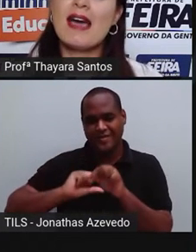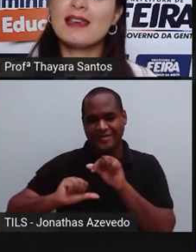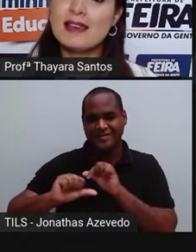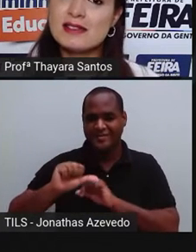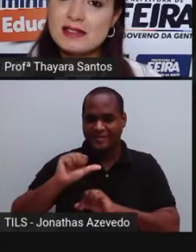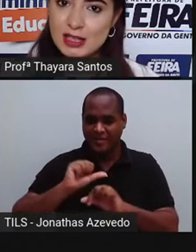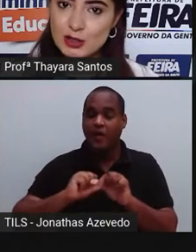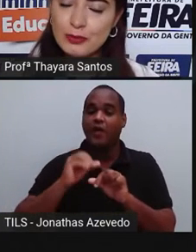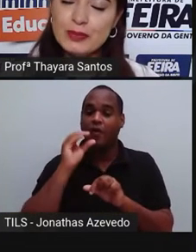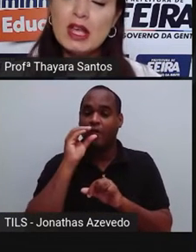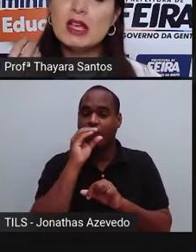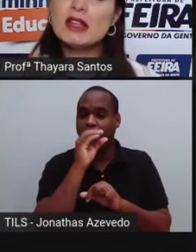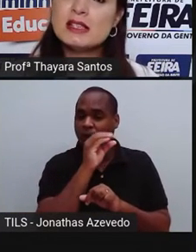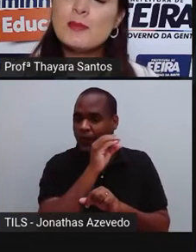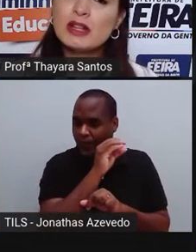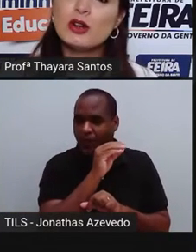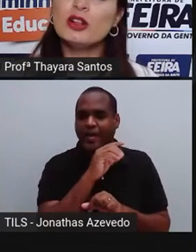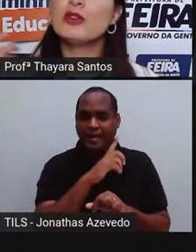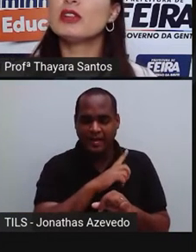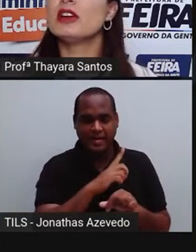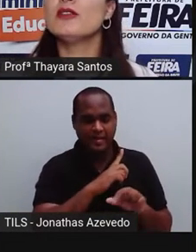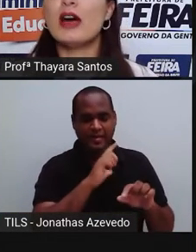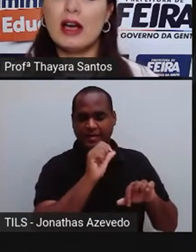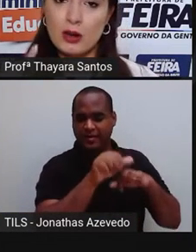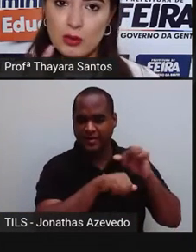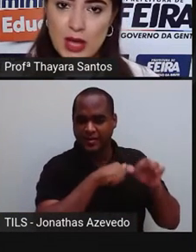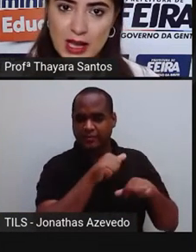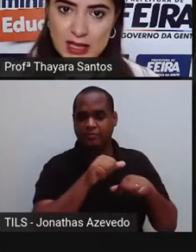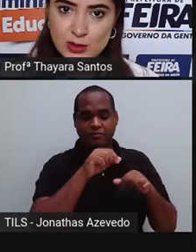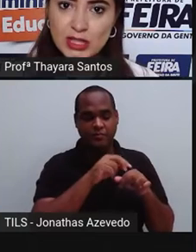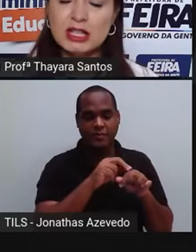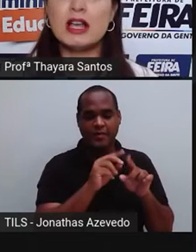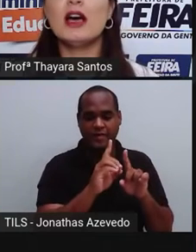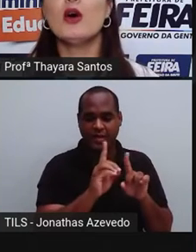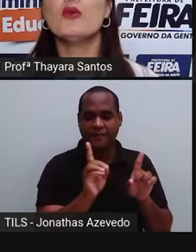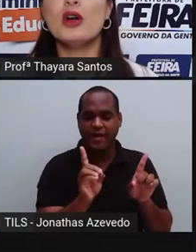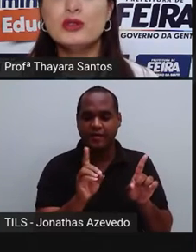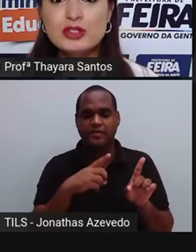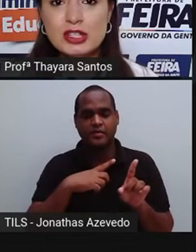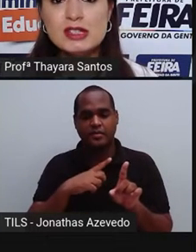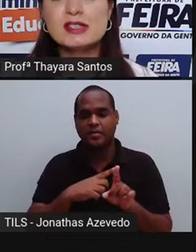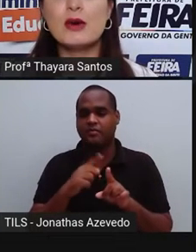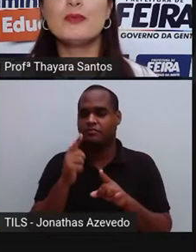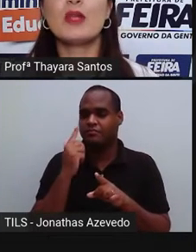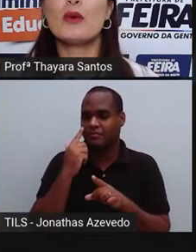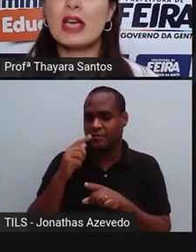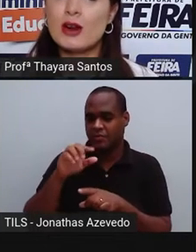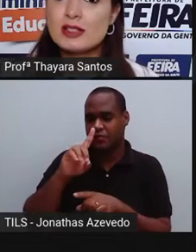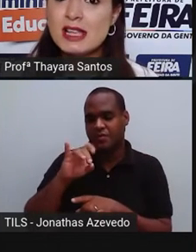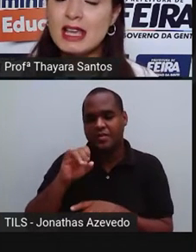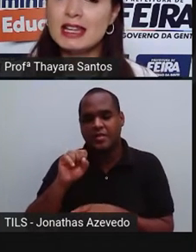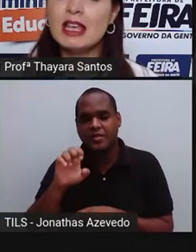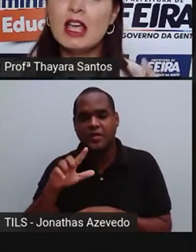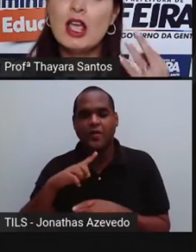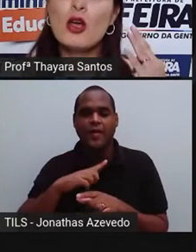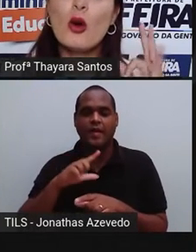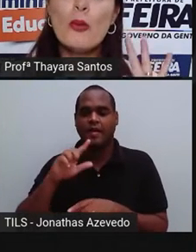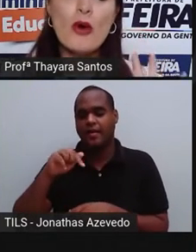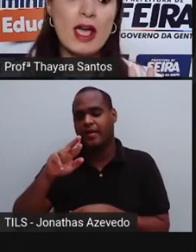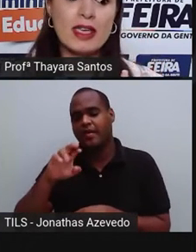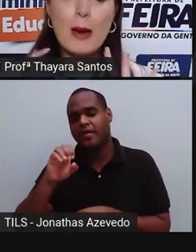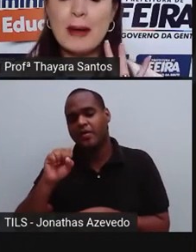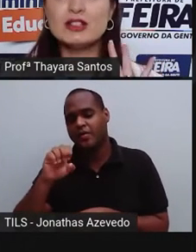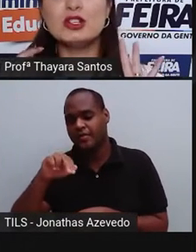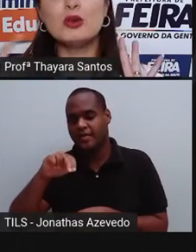é aquecido e desse petróleo vão derivar a gasolina, o óleo diesel, o querosene. E